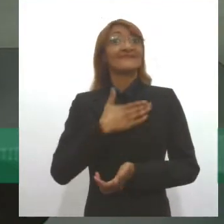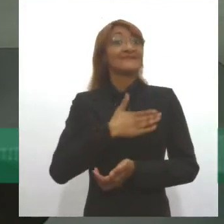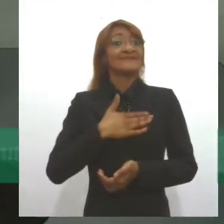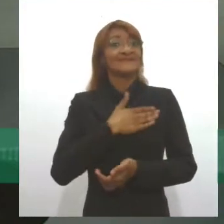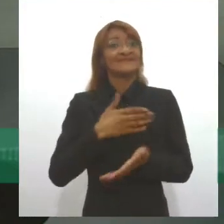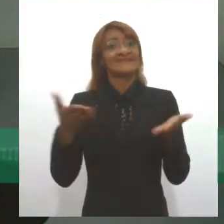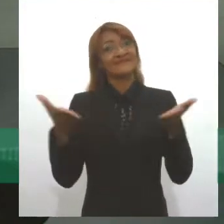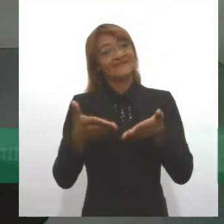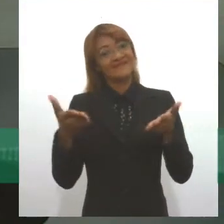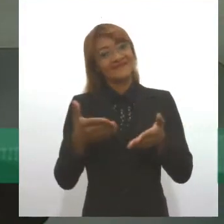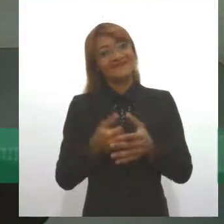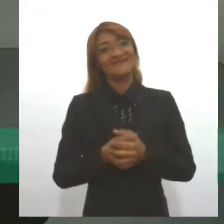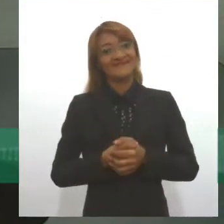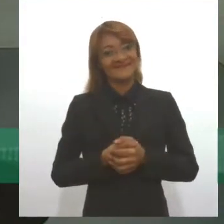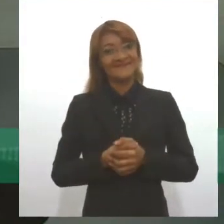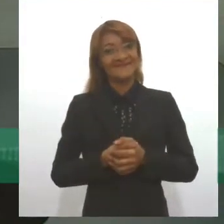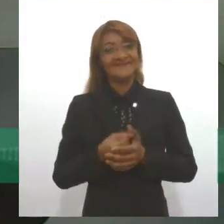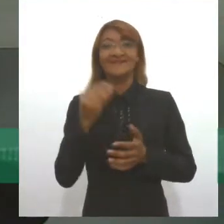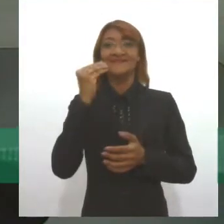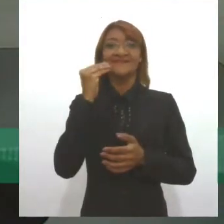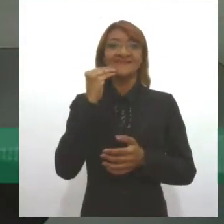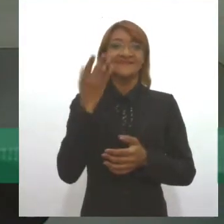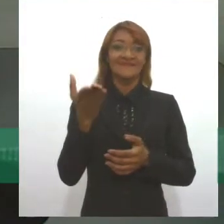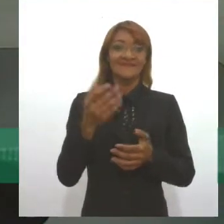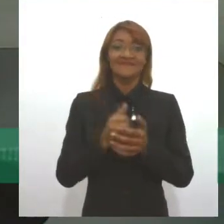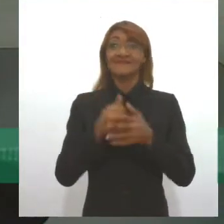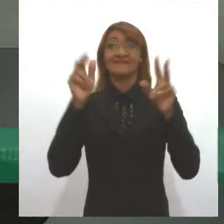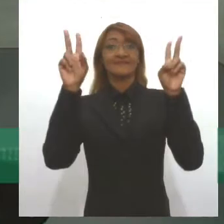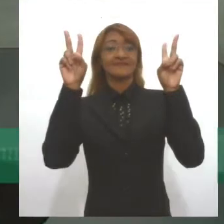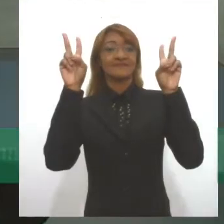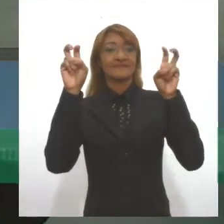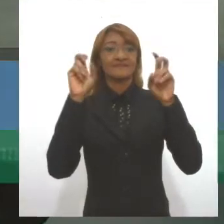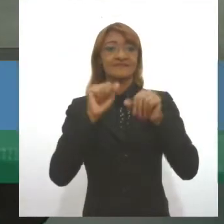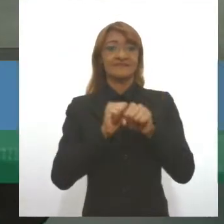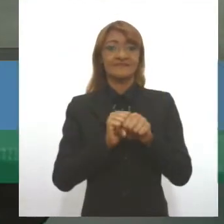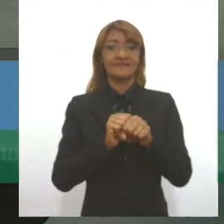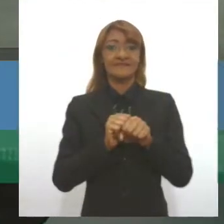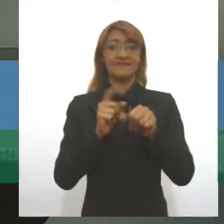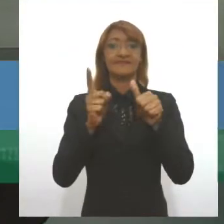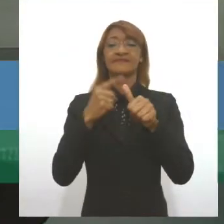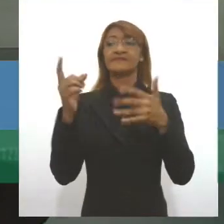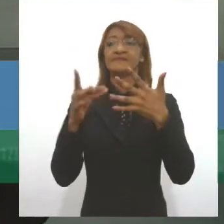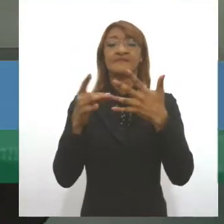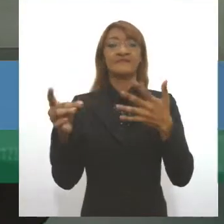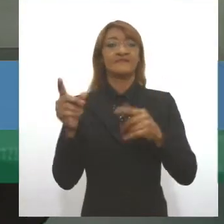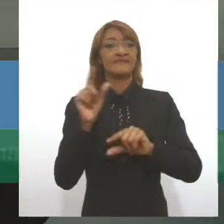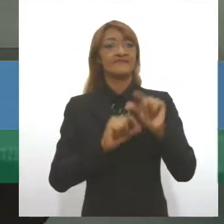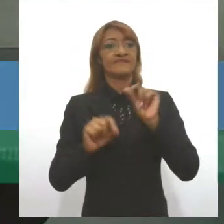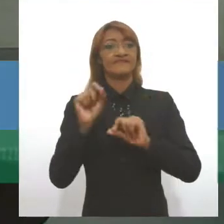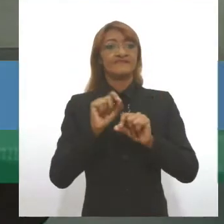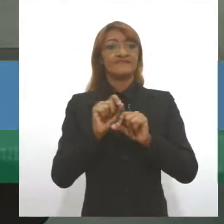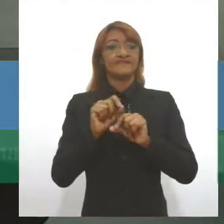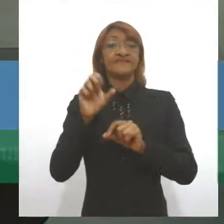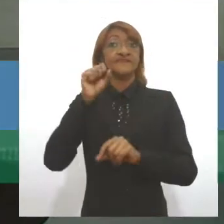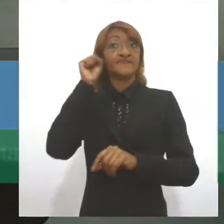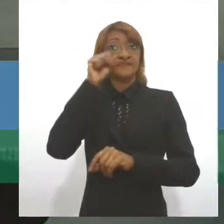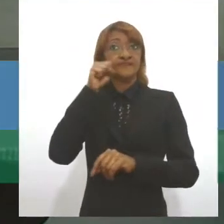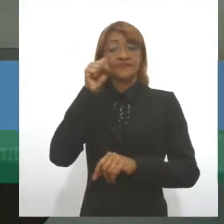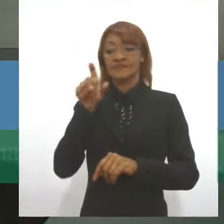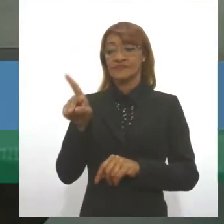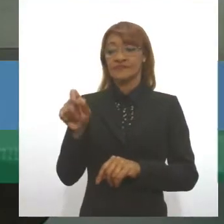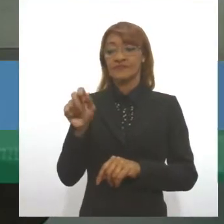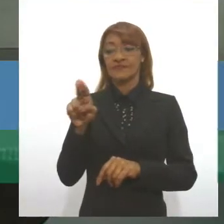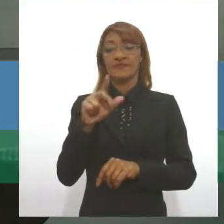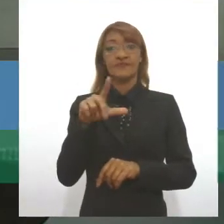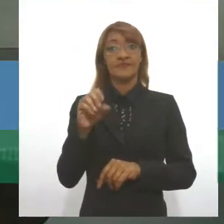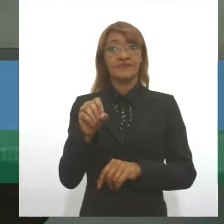satisfação, inclusive ter a oportunidade a bater esse tema. Eu queria primeiro destacar que o senador Paulo Paim tem